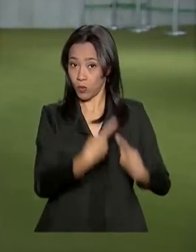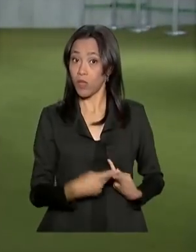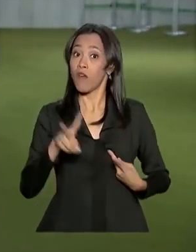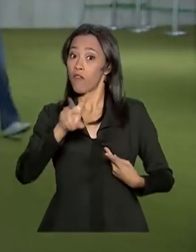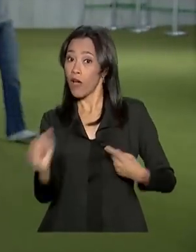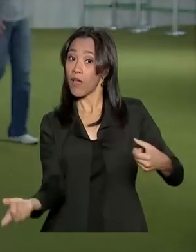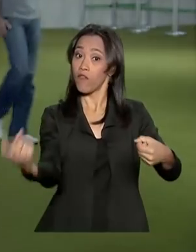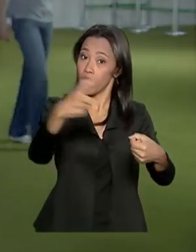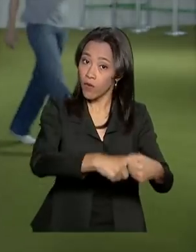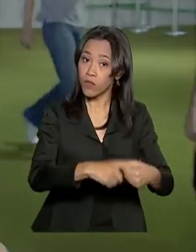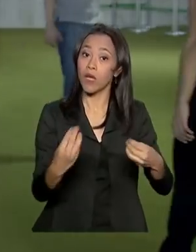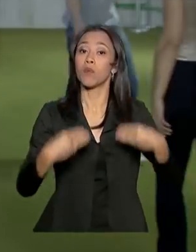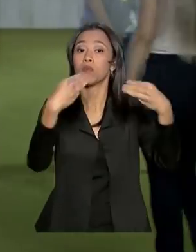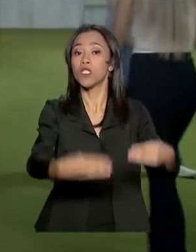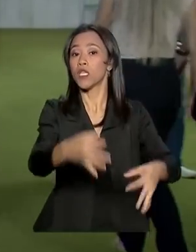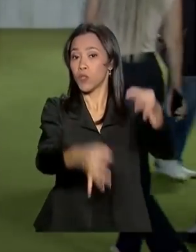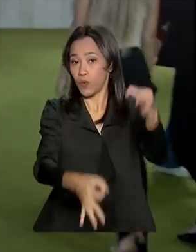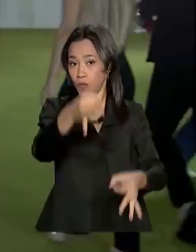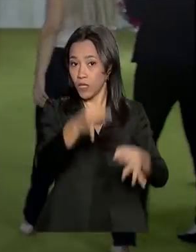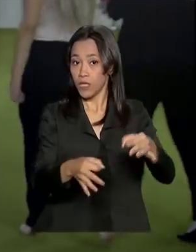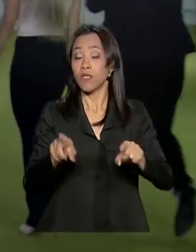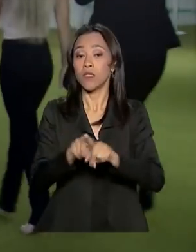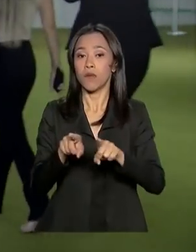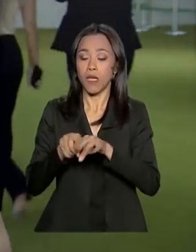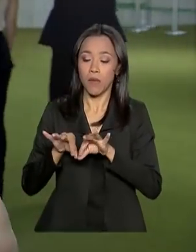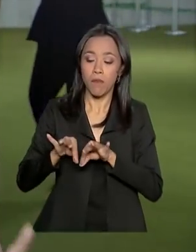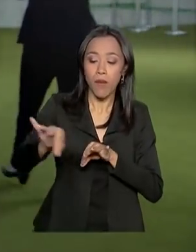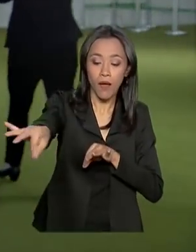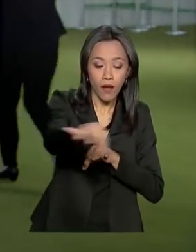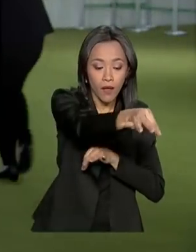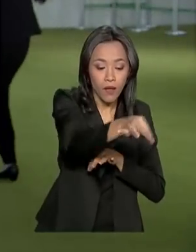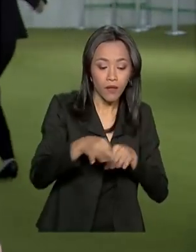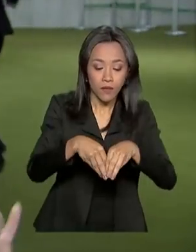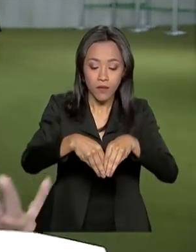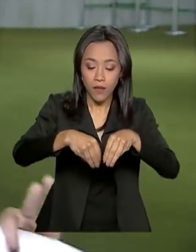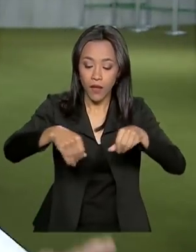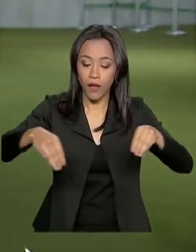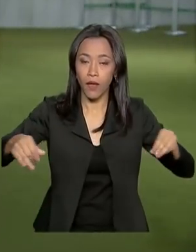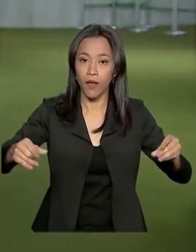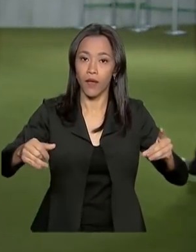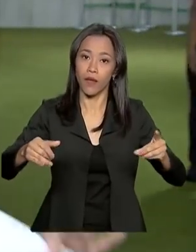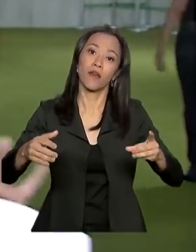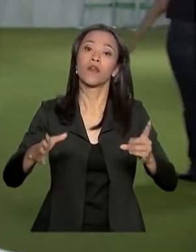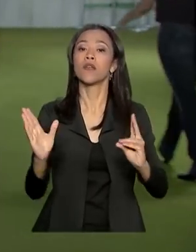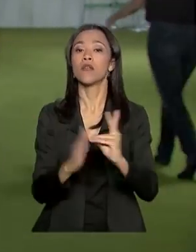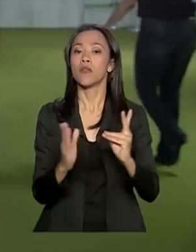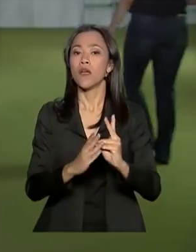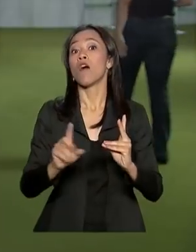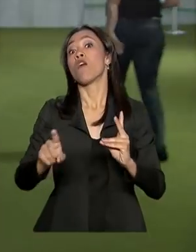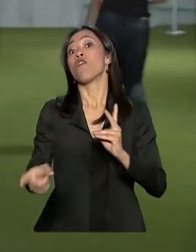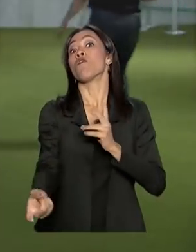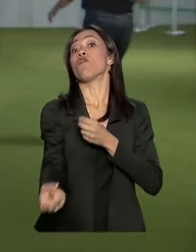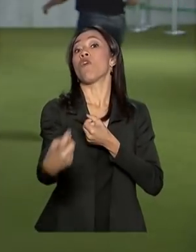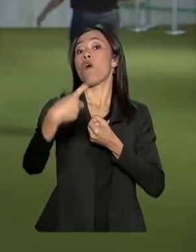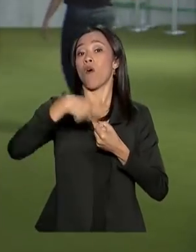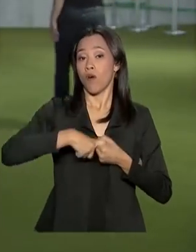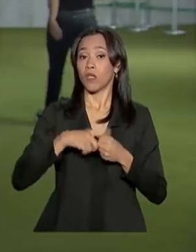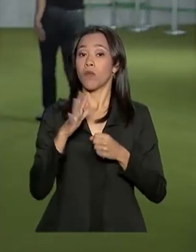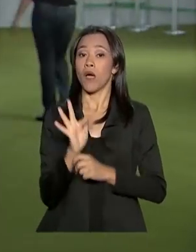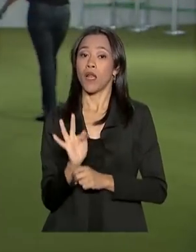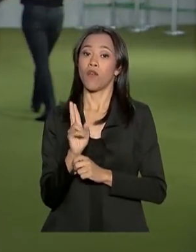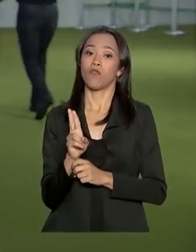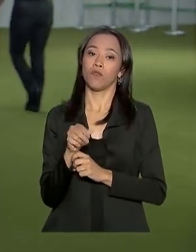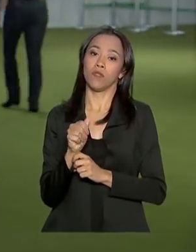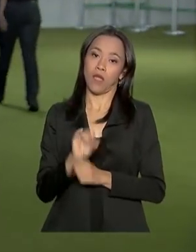o Ministério da Justiça e a demarcação de terras indígenas que estava com o Ministério da Agricultura volta para a FUNAI como